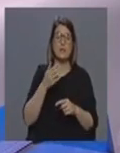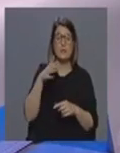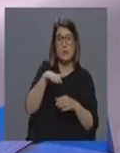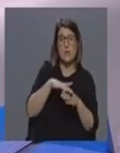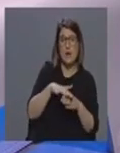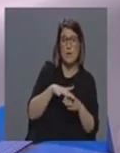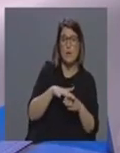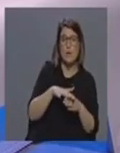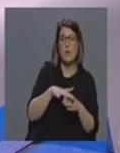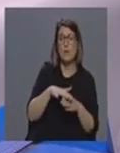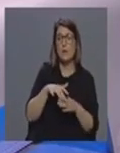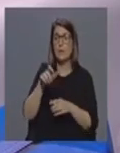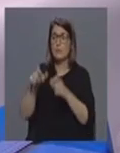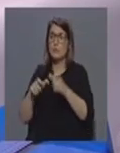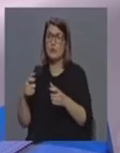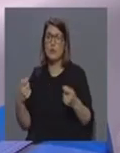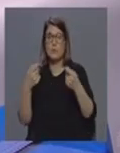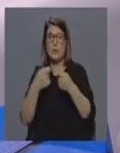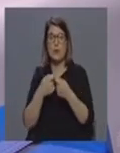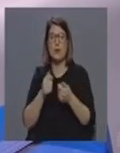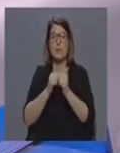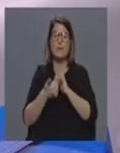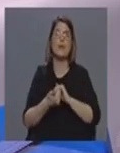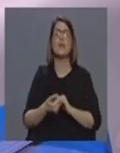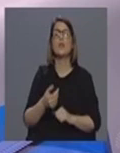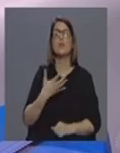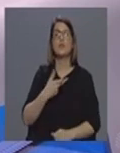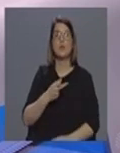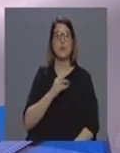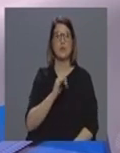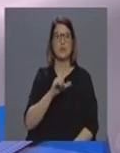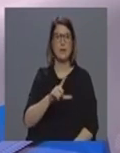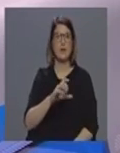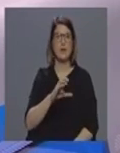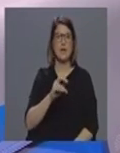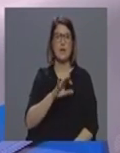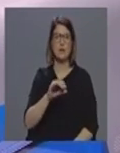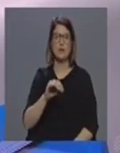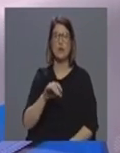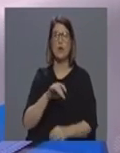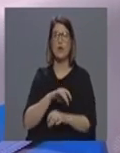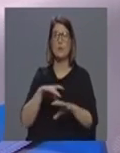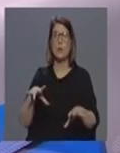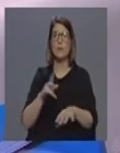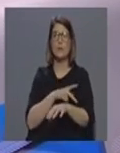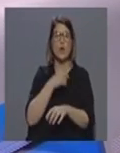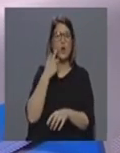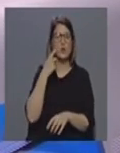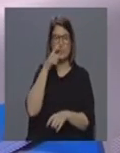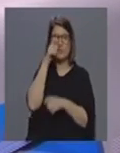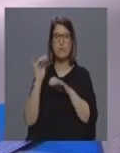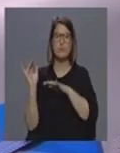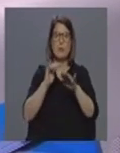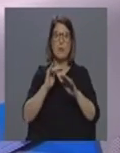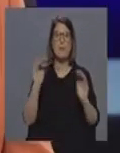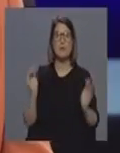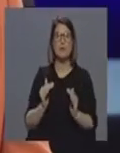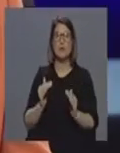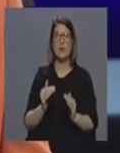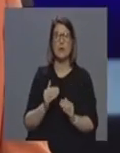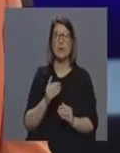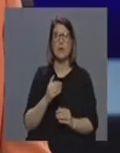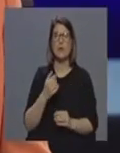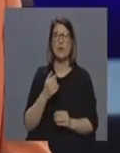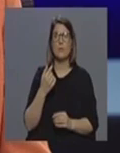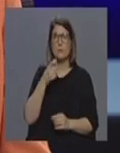a cabo a essas necessidades Doutora Isabel Cássio no hospital de Ponta Delgada nota-se uma redução da afluência das pessoas ao hospital nestes dias? hoje incrivelmente faltaram-me